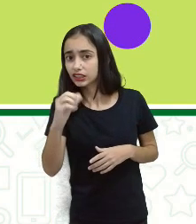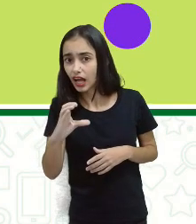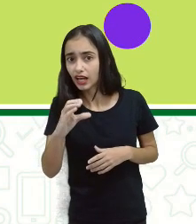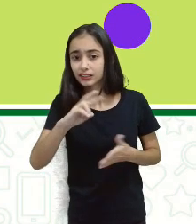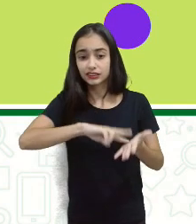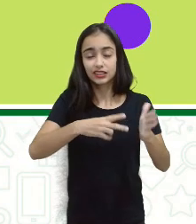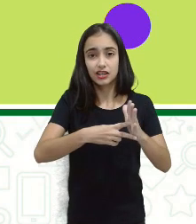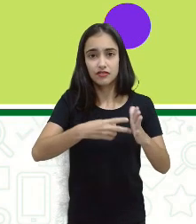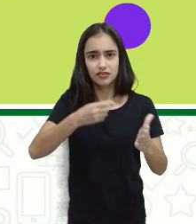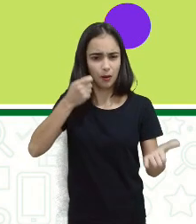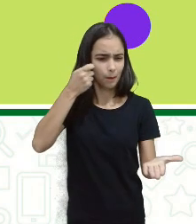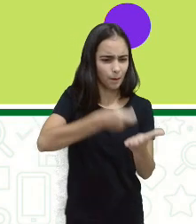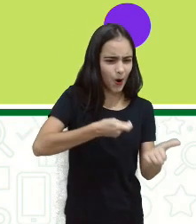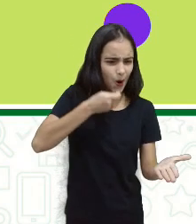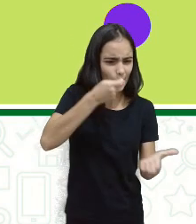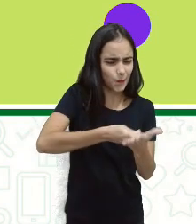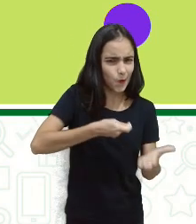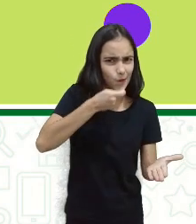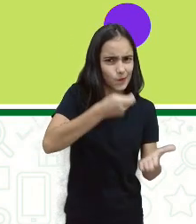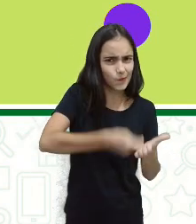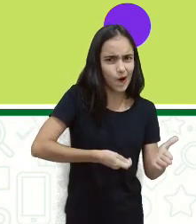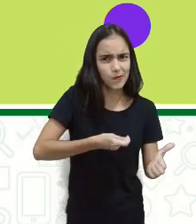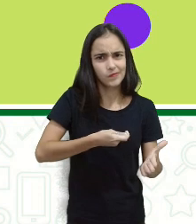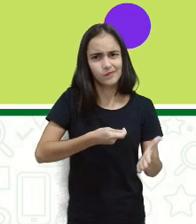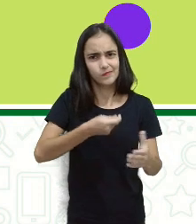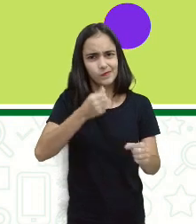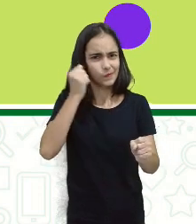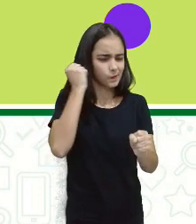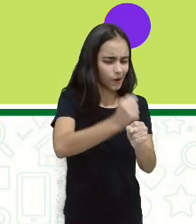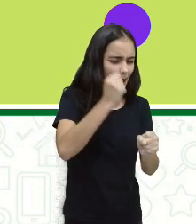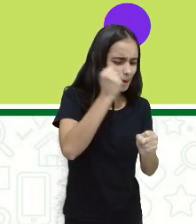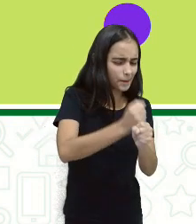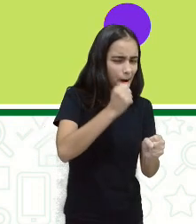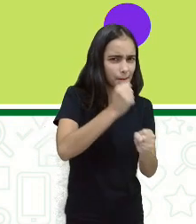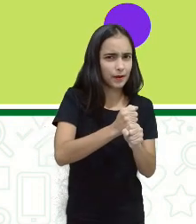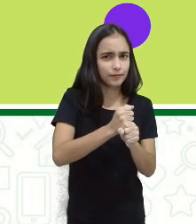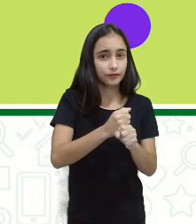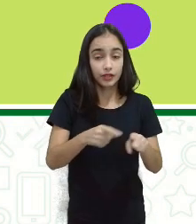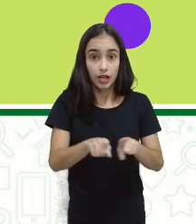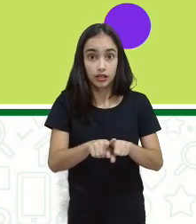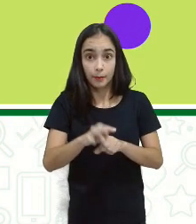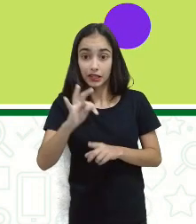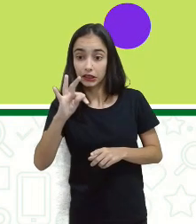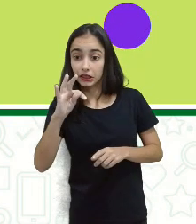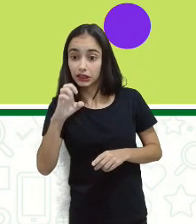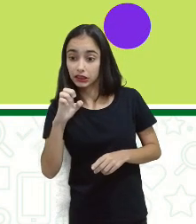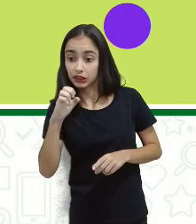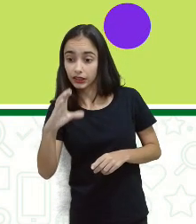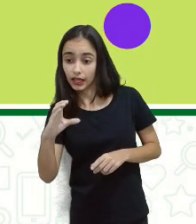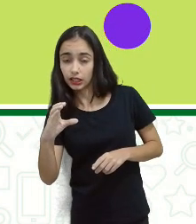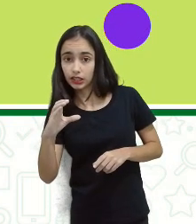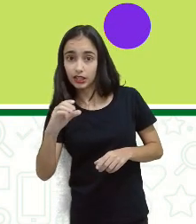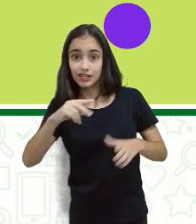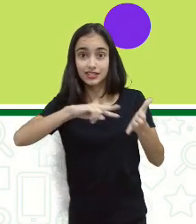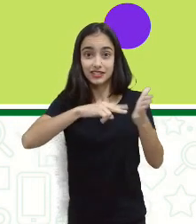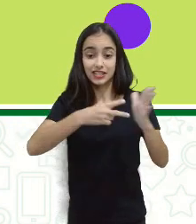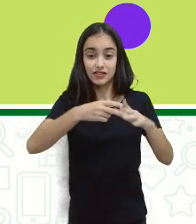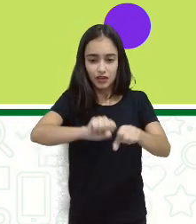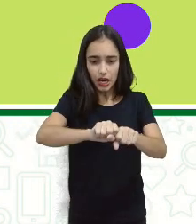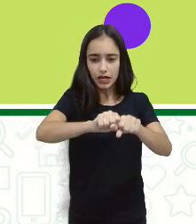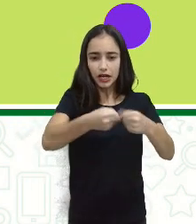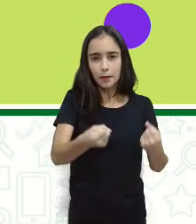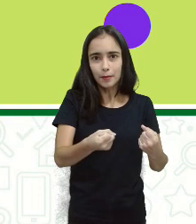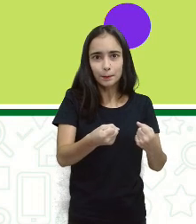e tec é o som de algo quebrando. E isso também tem a ver com a cultura,